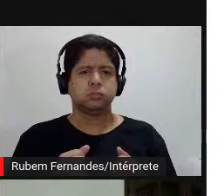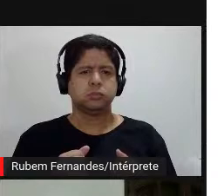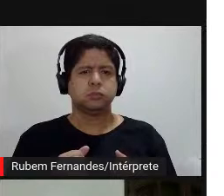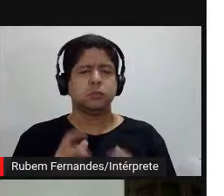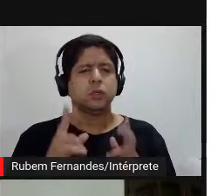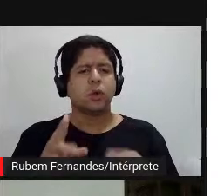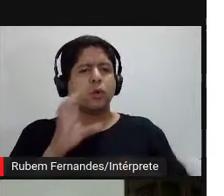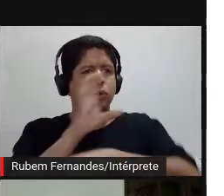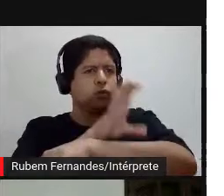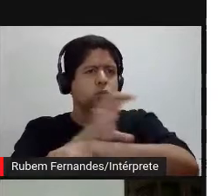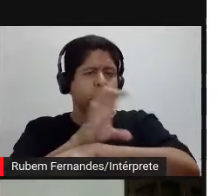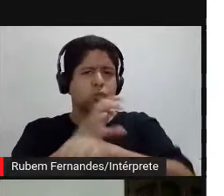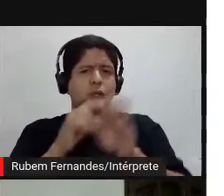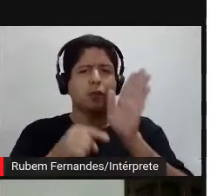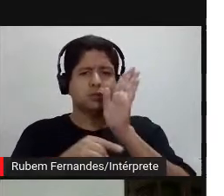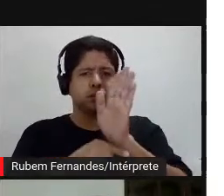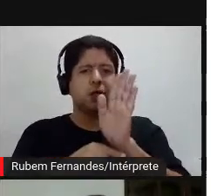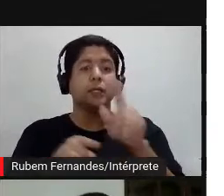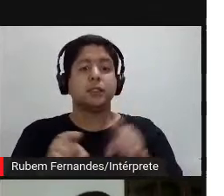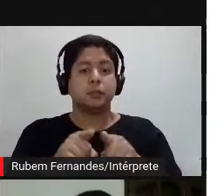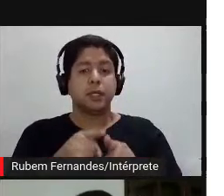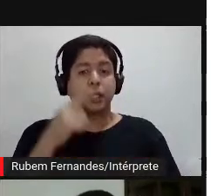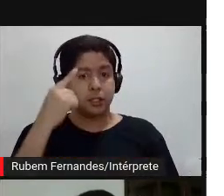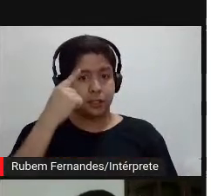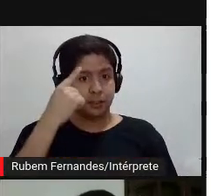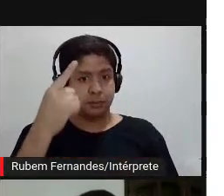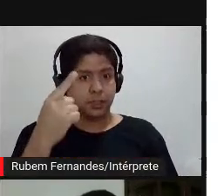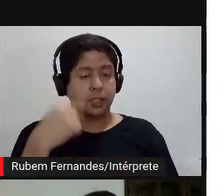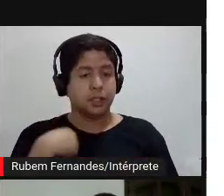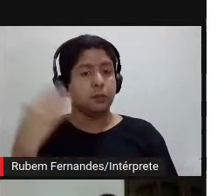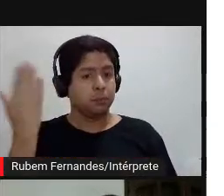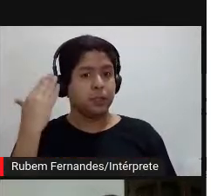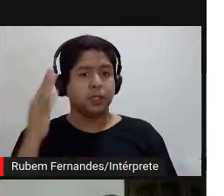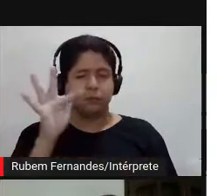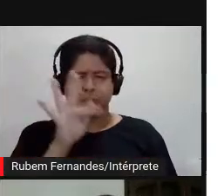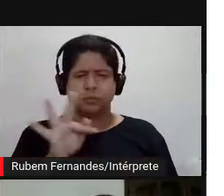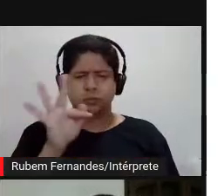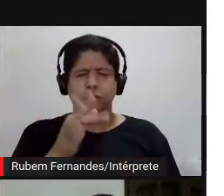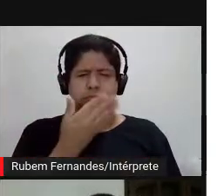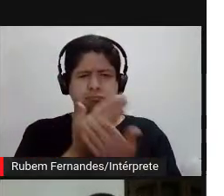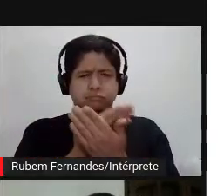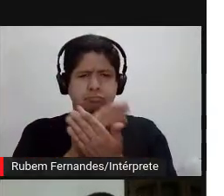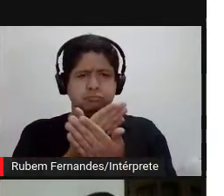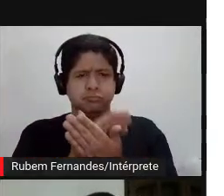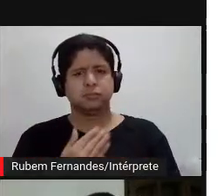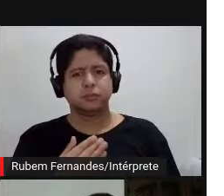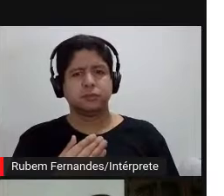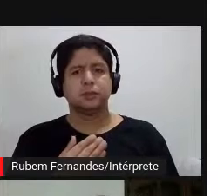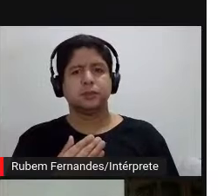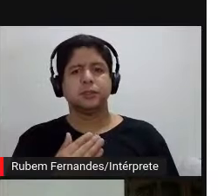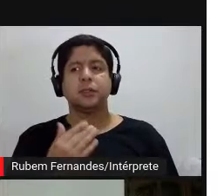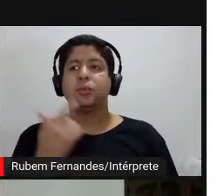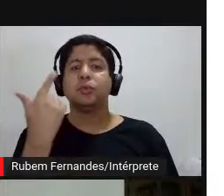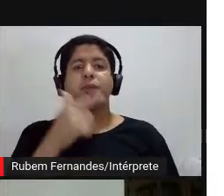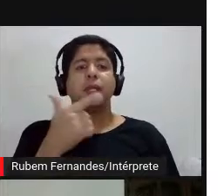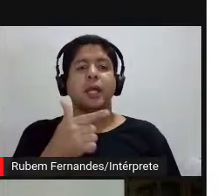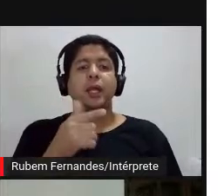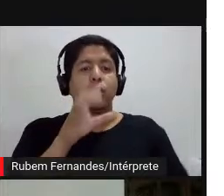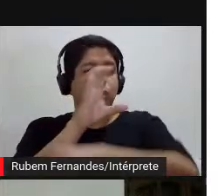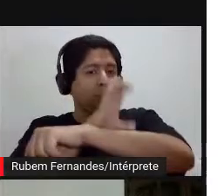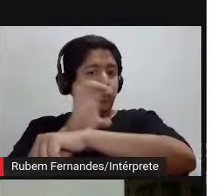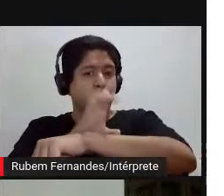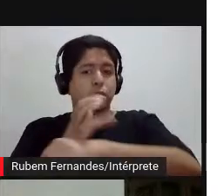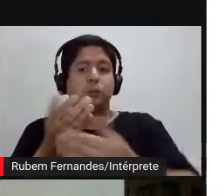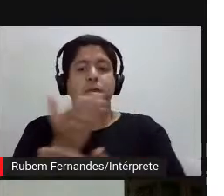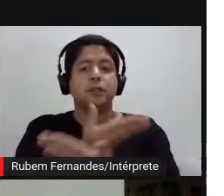curso. Inclusive, queria lembrar que, na minha época de faculdade, né, eu não, não existia curso de mediação, não existia nem essa